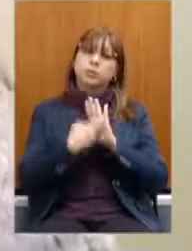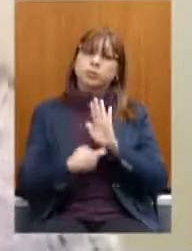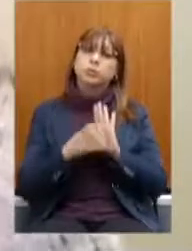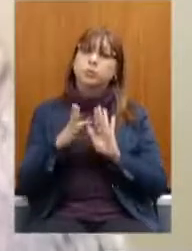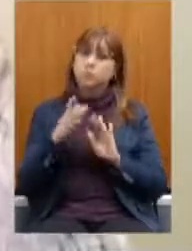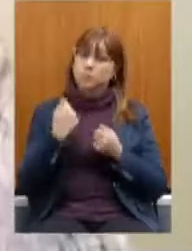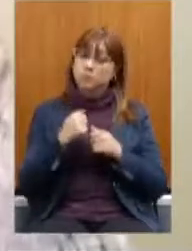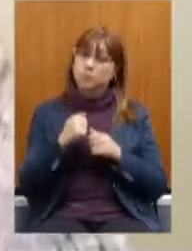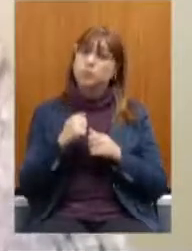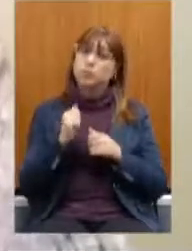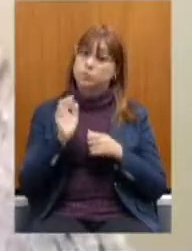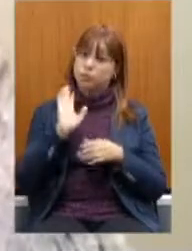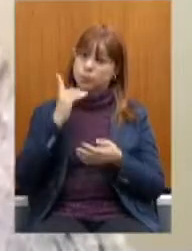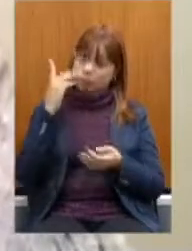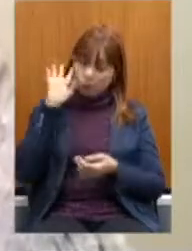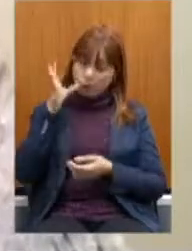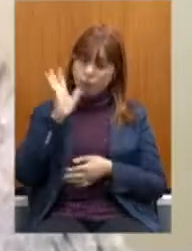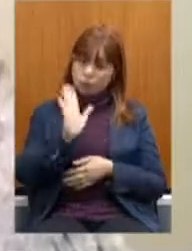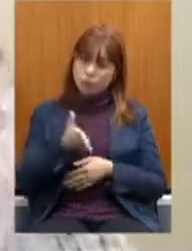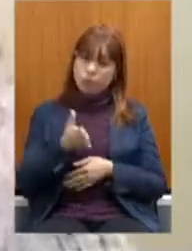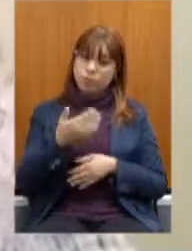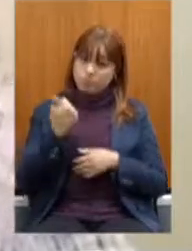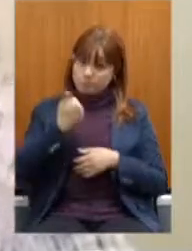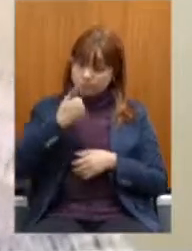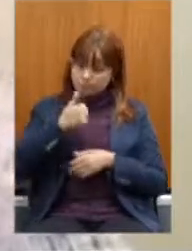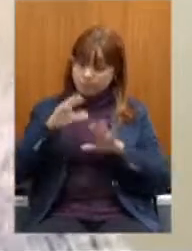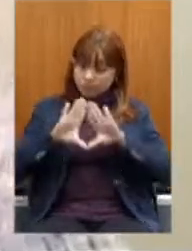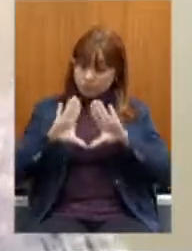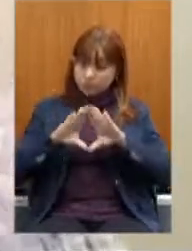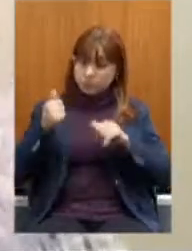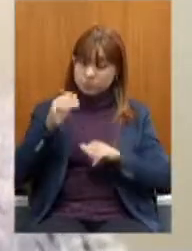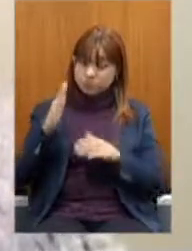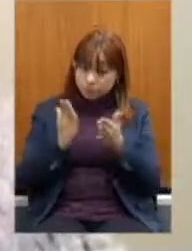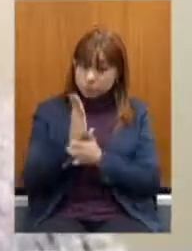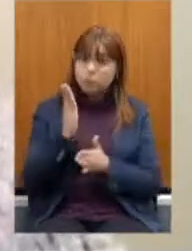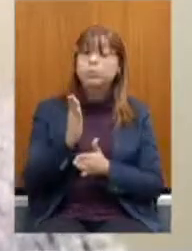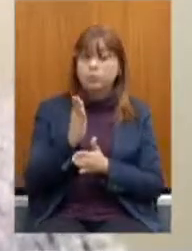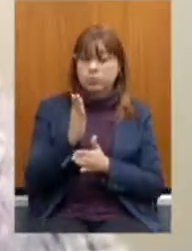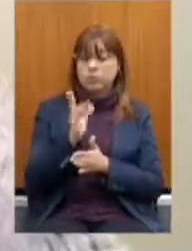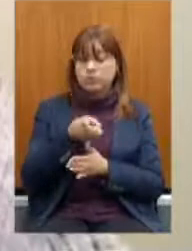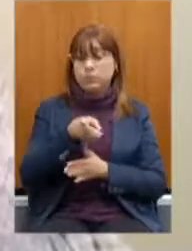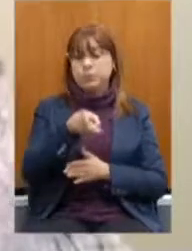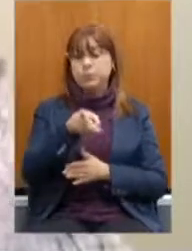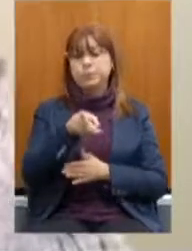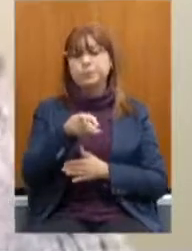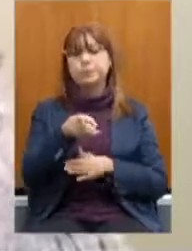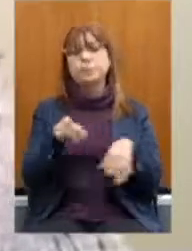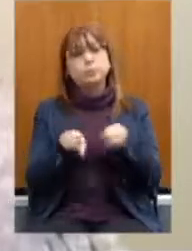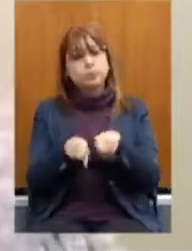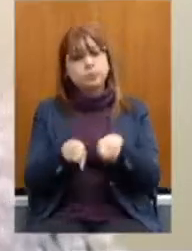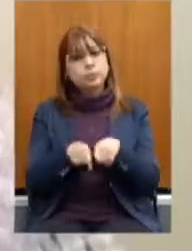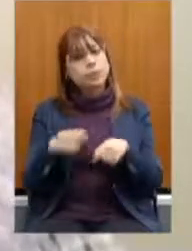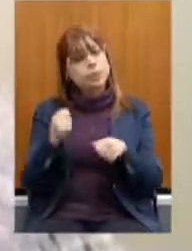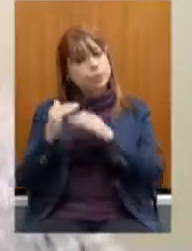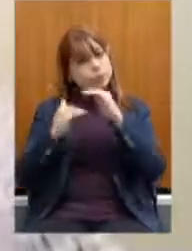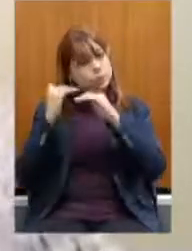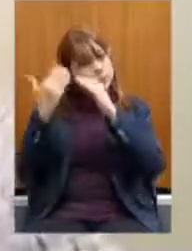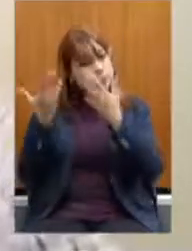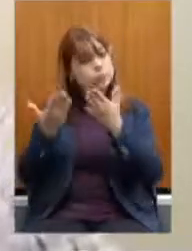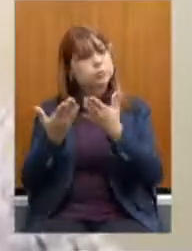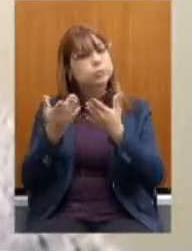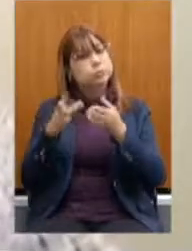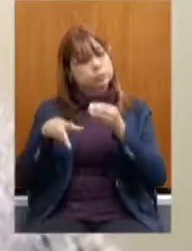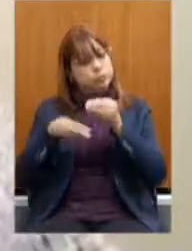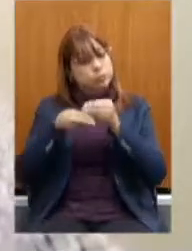que vir para a Assembleia aprovar cada vez que ela tiver que ser aplicada, mas nós ainda queremos avançar, estamos com a